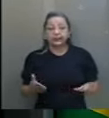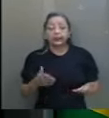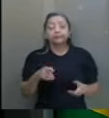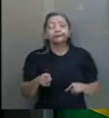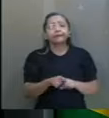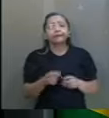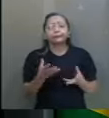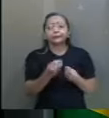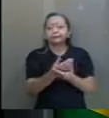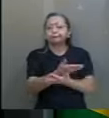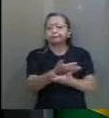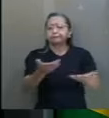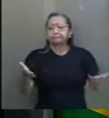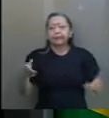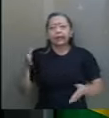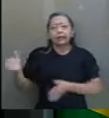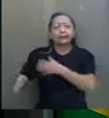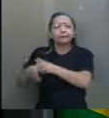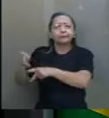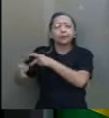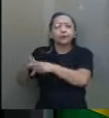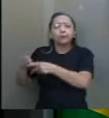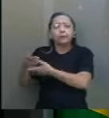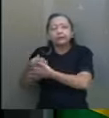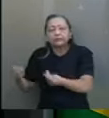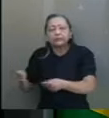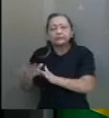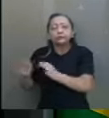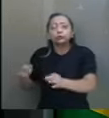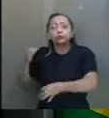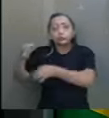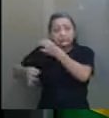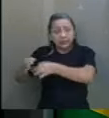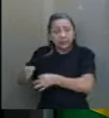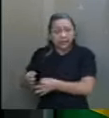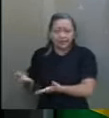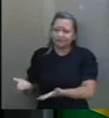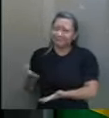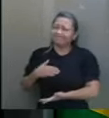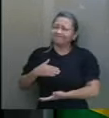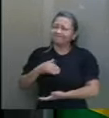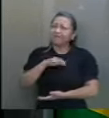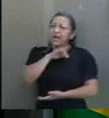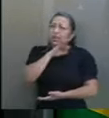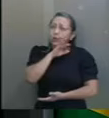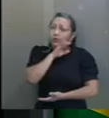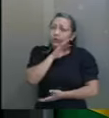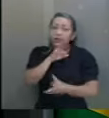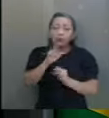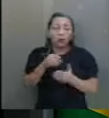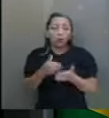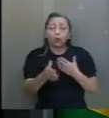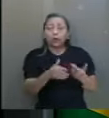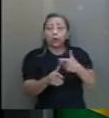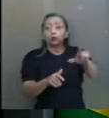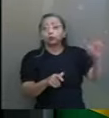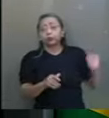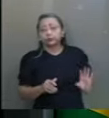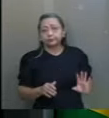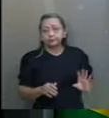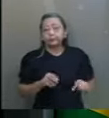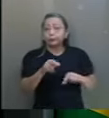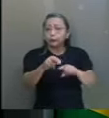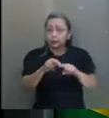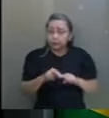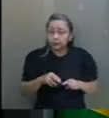populismo do judiciário é tão ruim quanto qualquer outro. Por